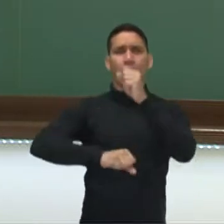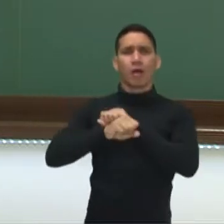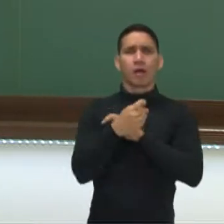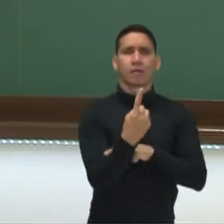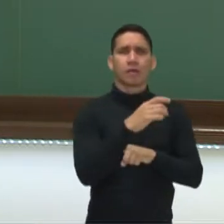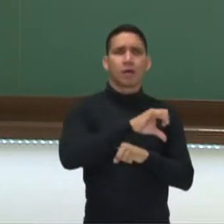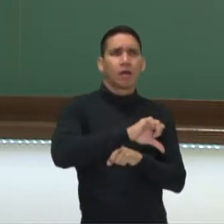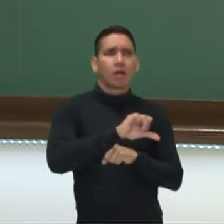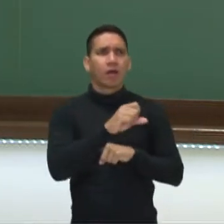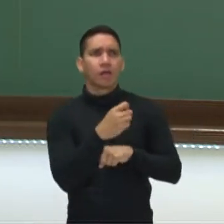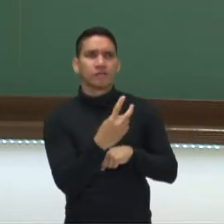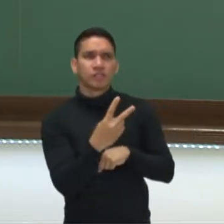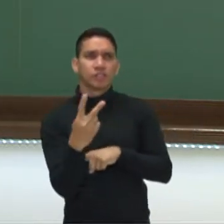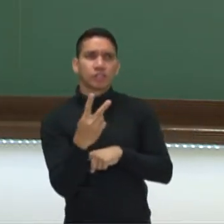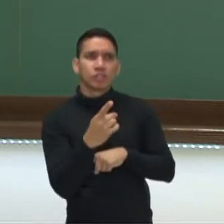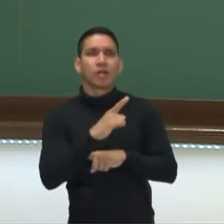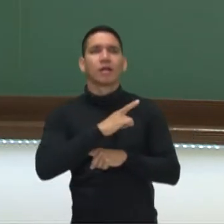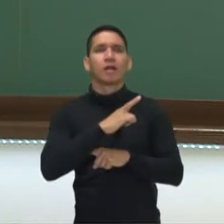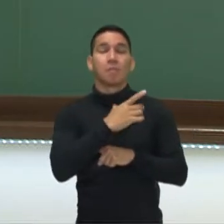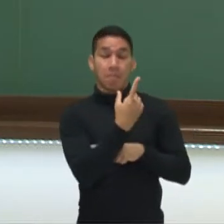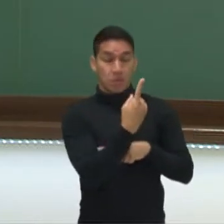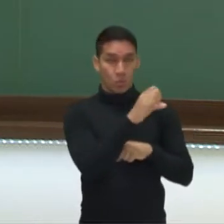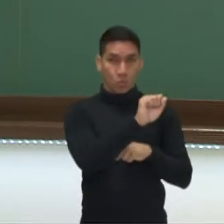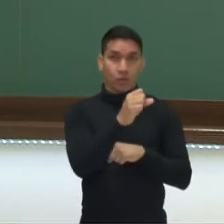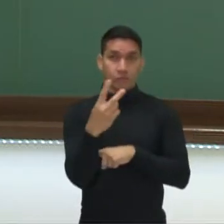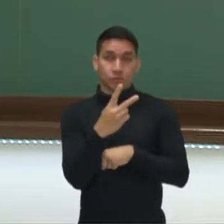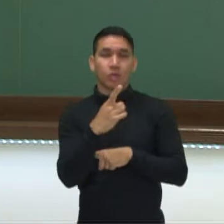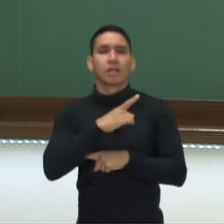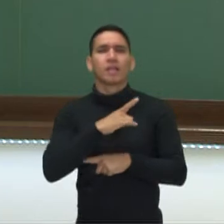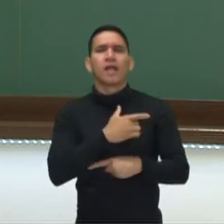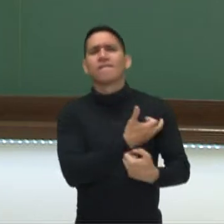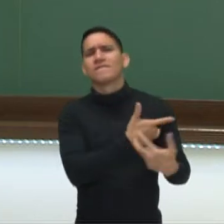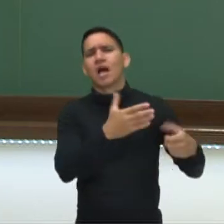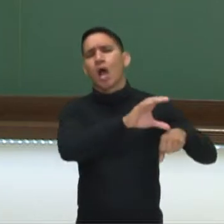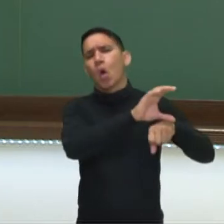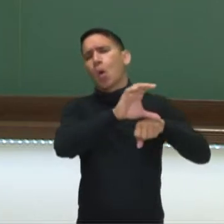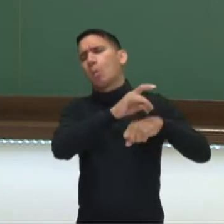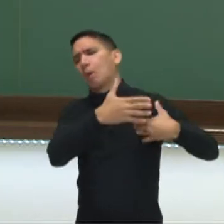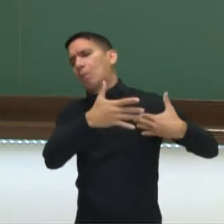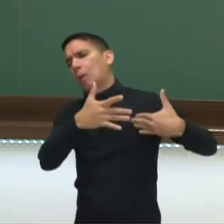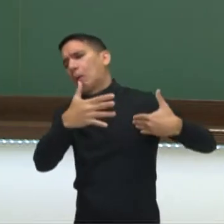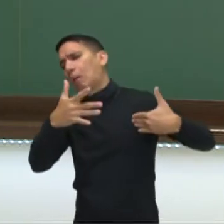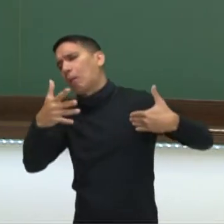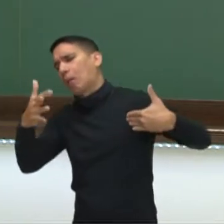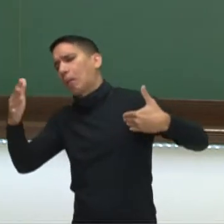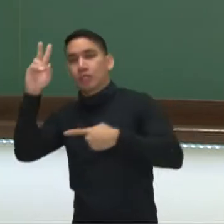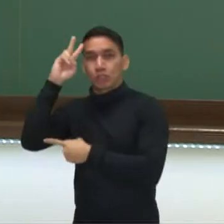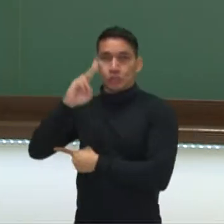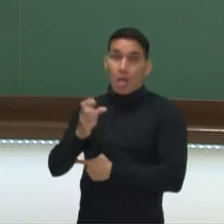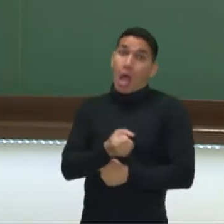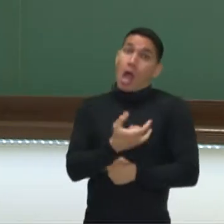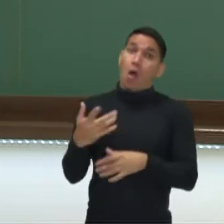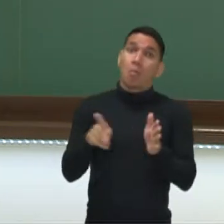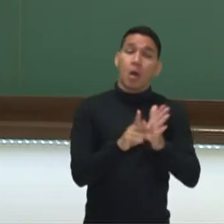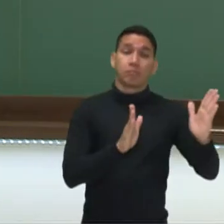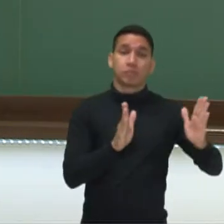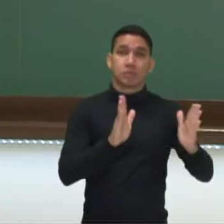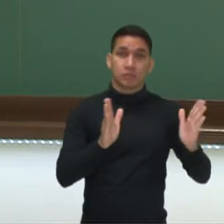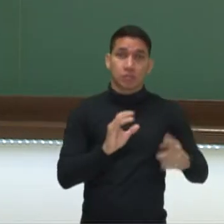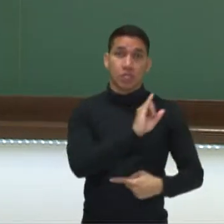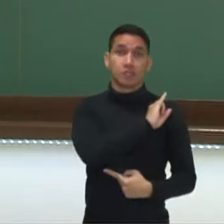Dom Pedro I, nós tivemos várias Constituições ao longo da história do Brasil. Algumas no período imperial,